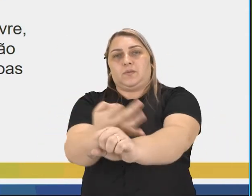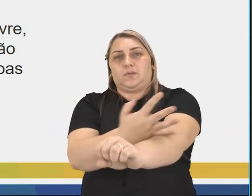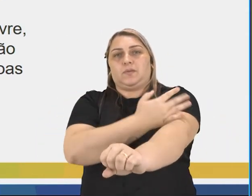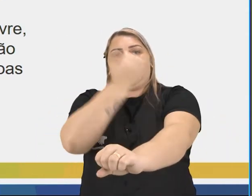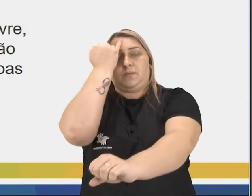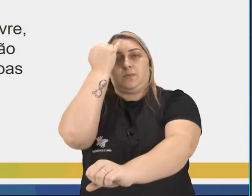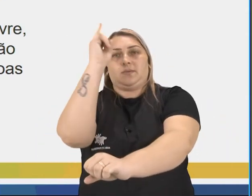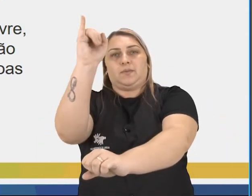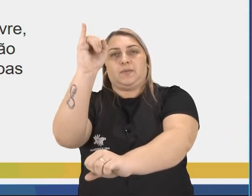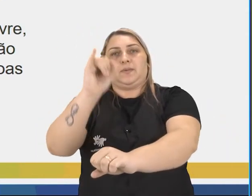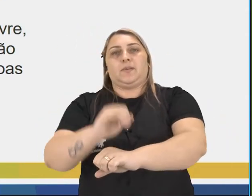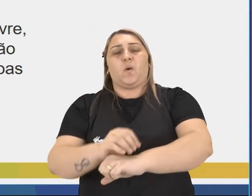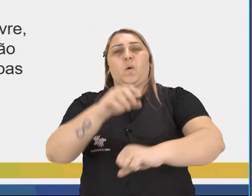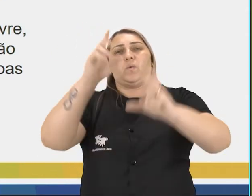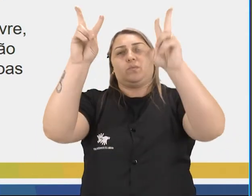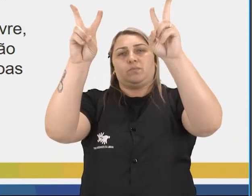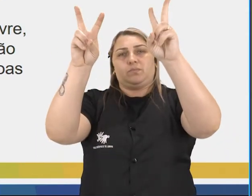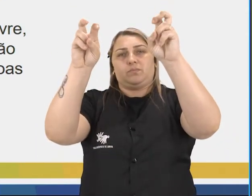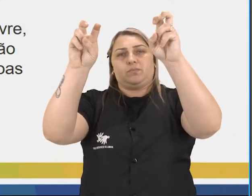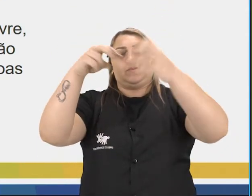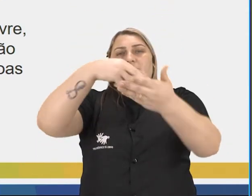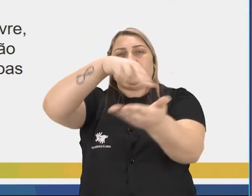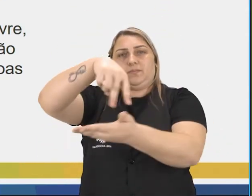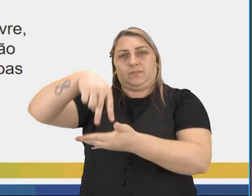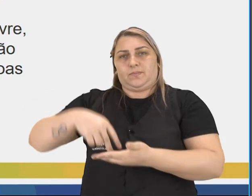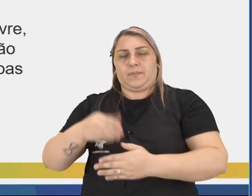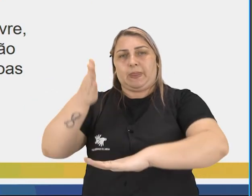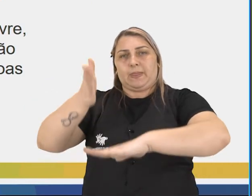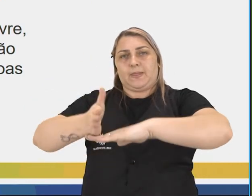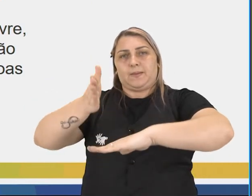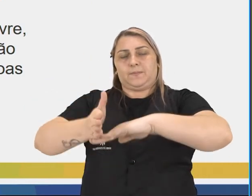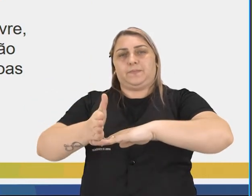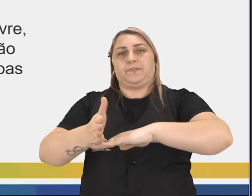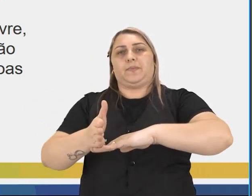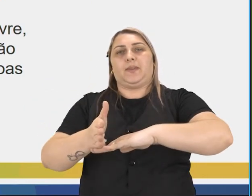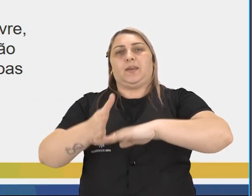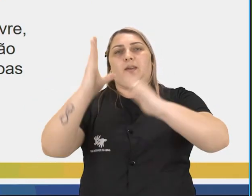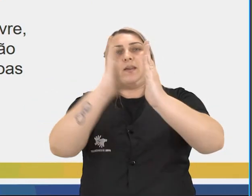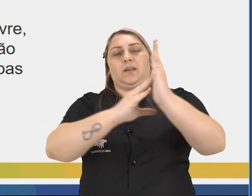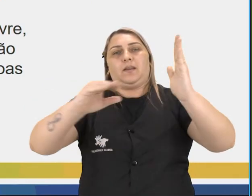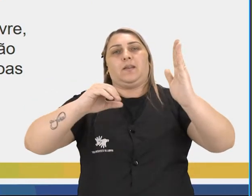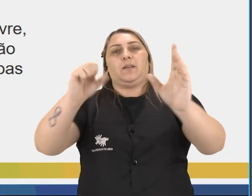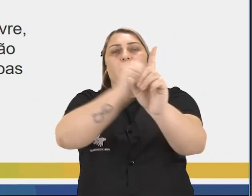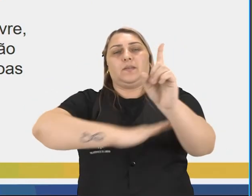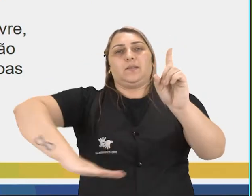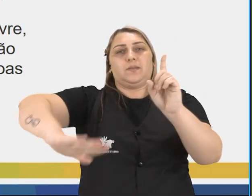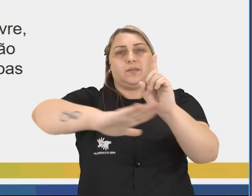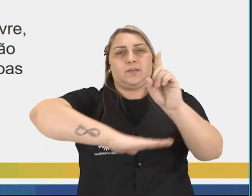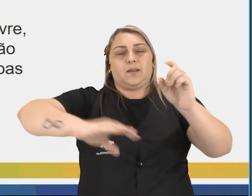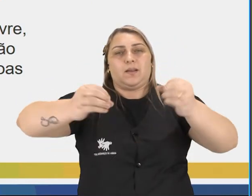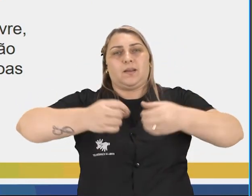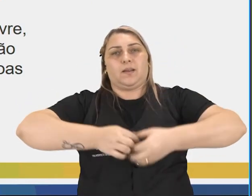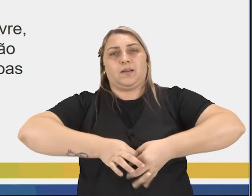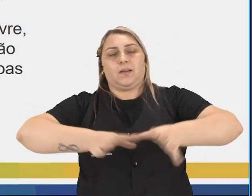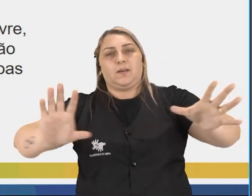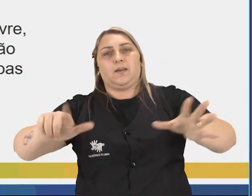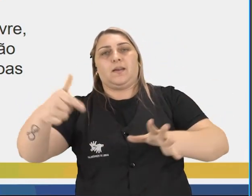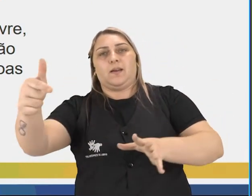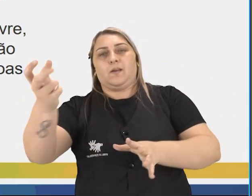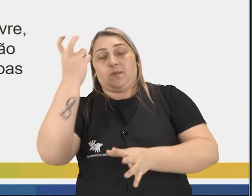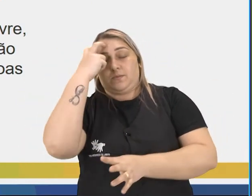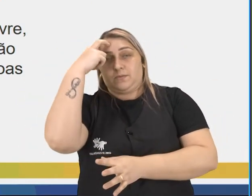ideias. Os temas que dançam na dança contemporânea refletem a sociedade e é aberto a outras